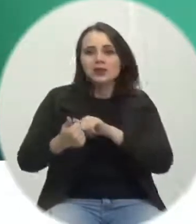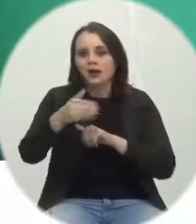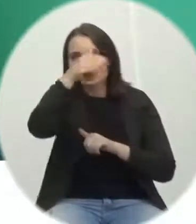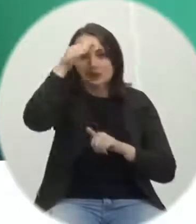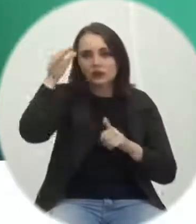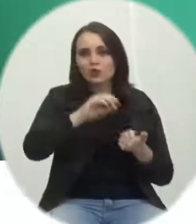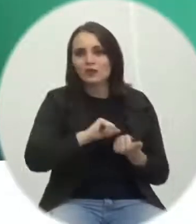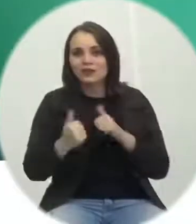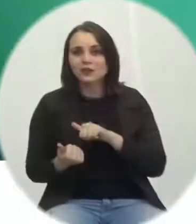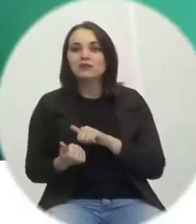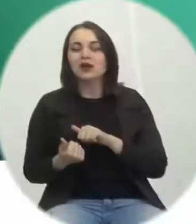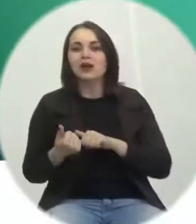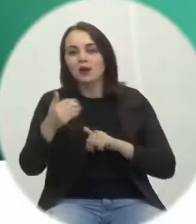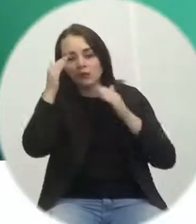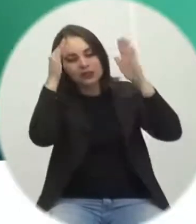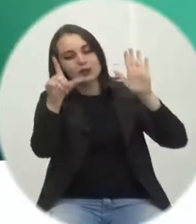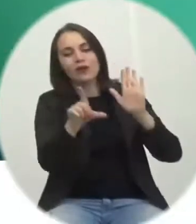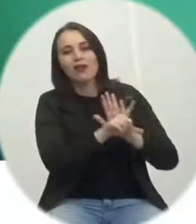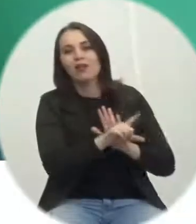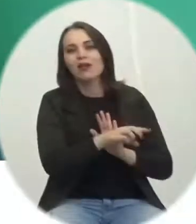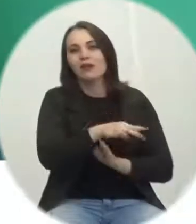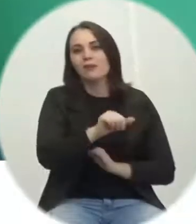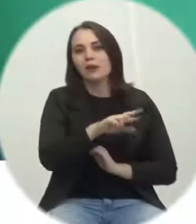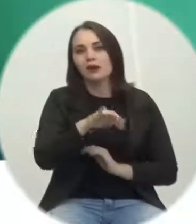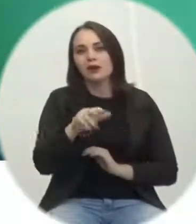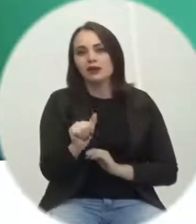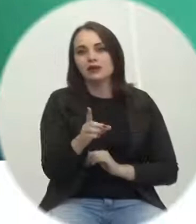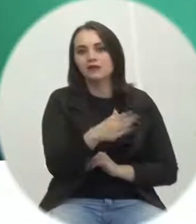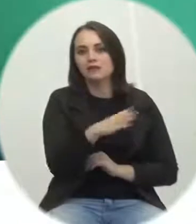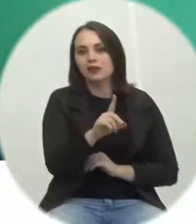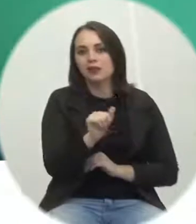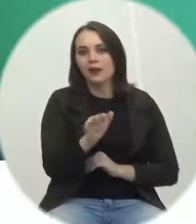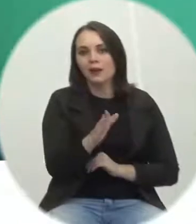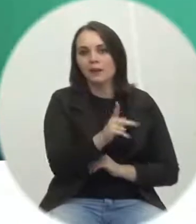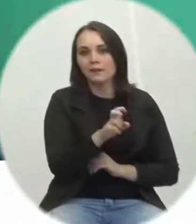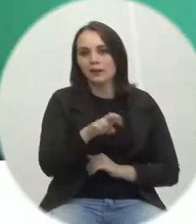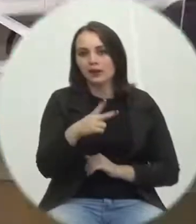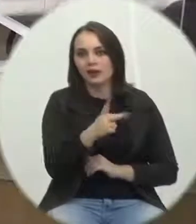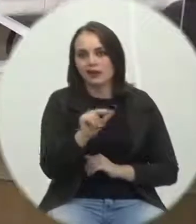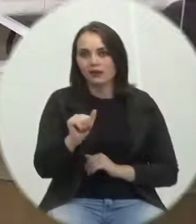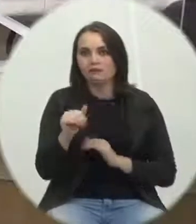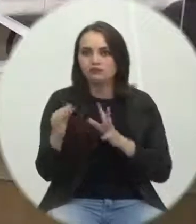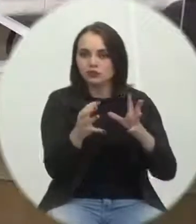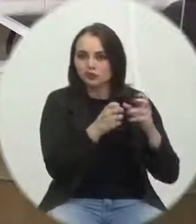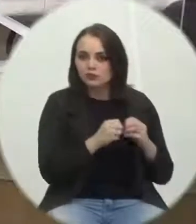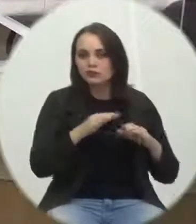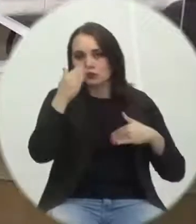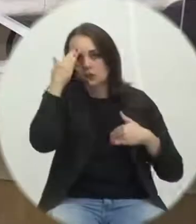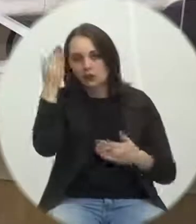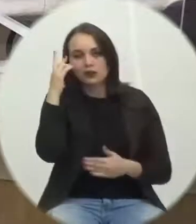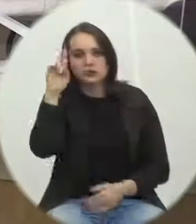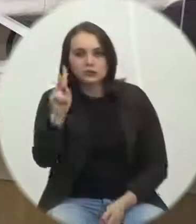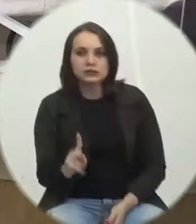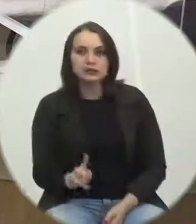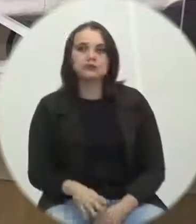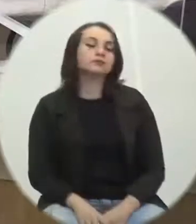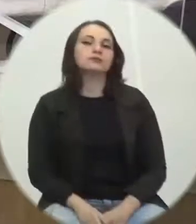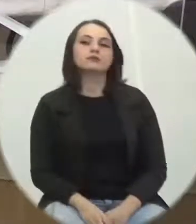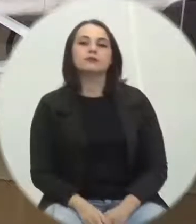fato ir na raiz do problema da violência doméstica. É isso, presidente. Obrigada. Muito bem. Com a palavra, o vereador Daniel Antunes.